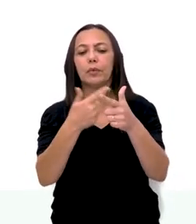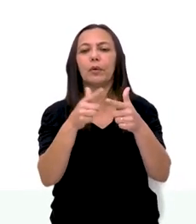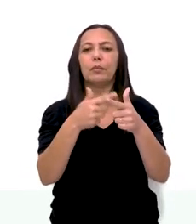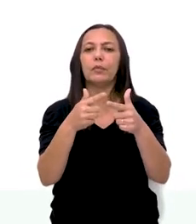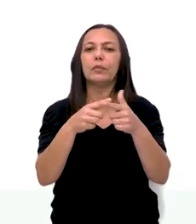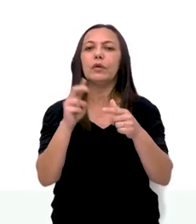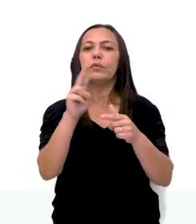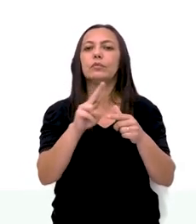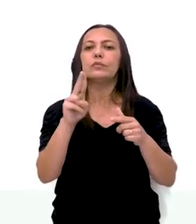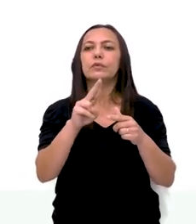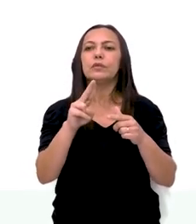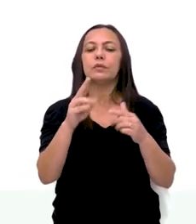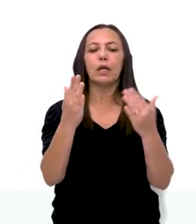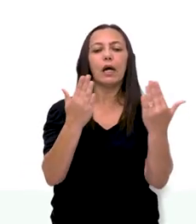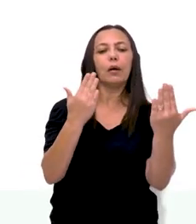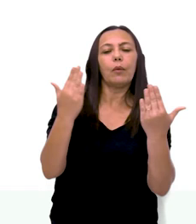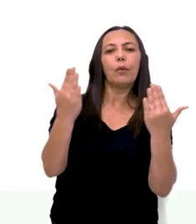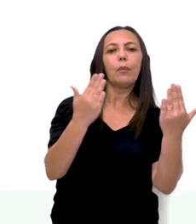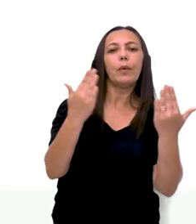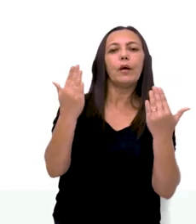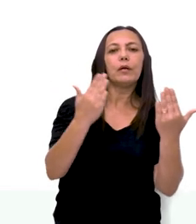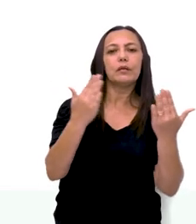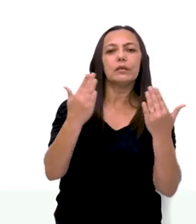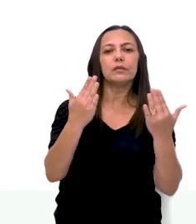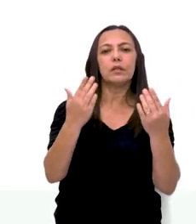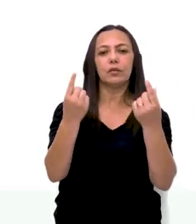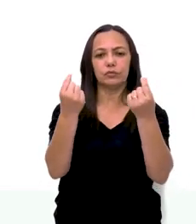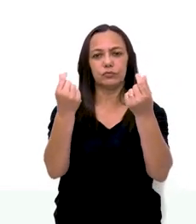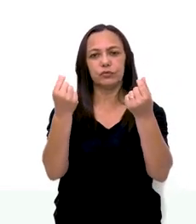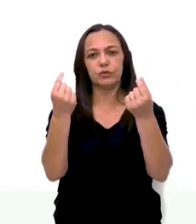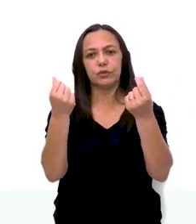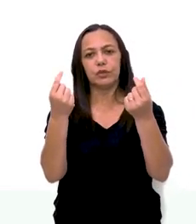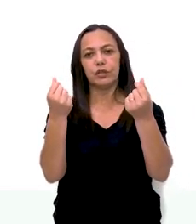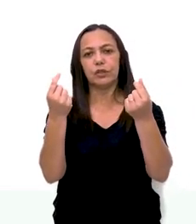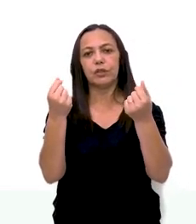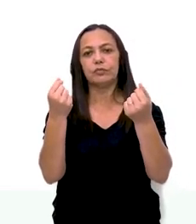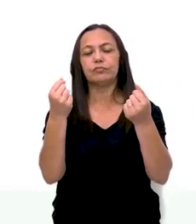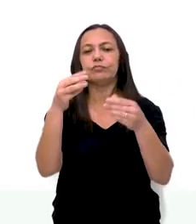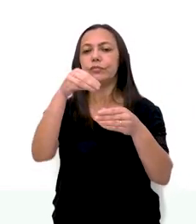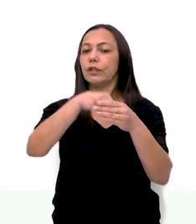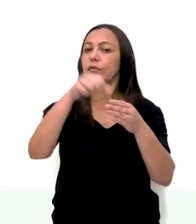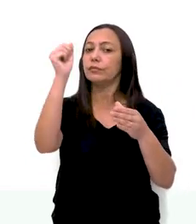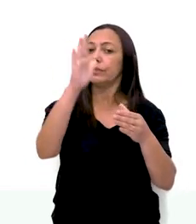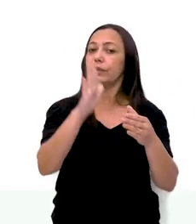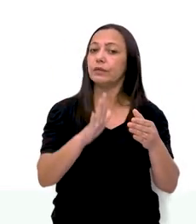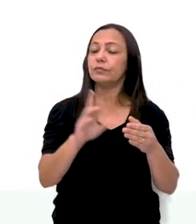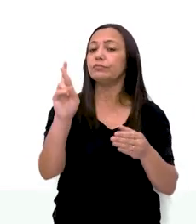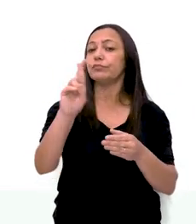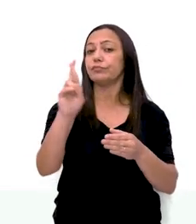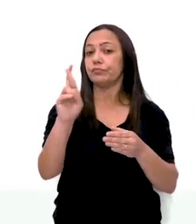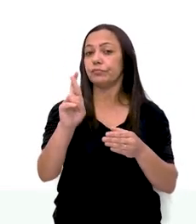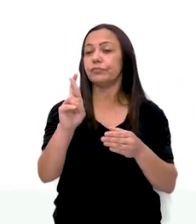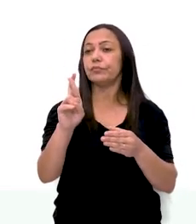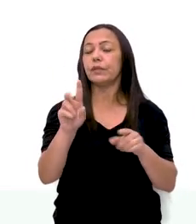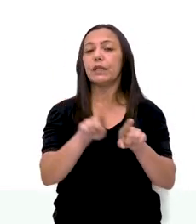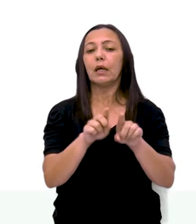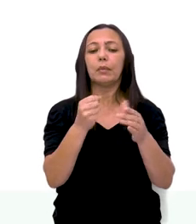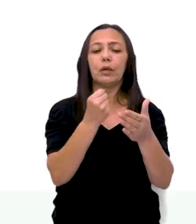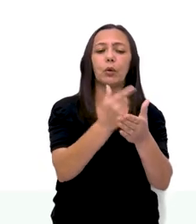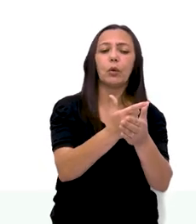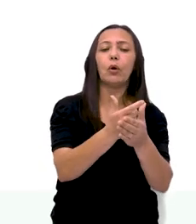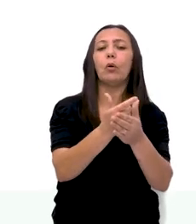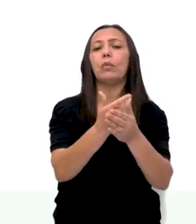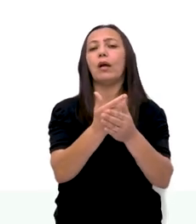Problema. Envolvendo. A comparação. E a equivalência. De valores monetários. Do sistema brasileiro. Em situações. De